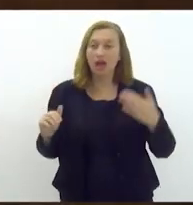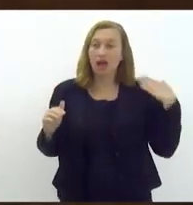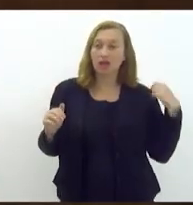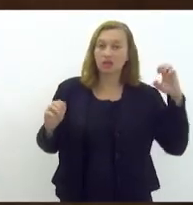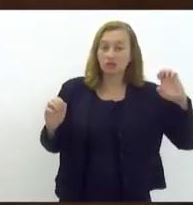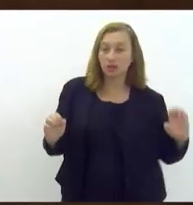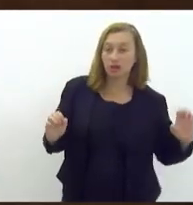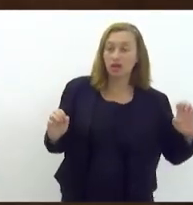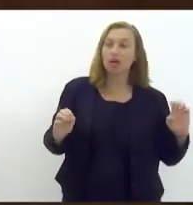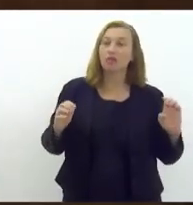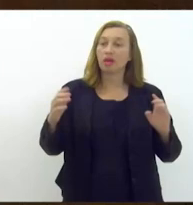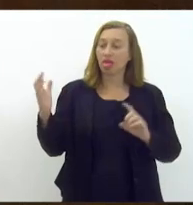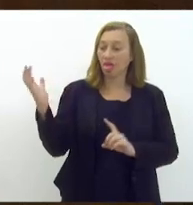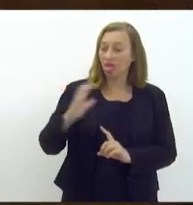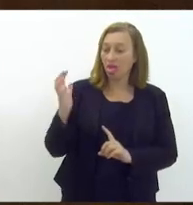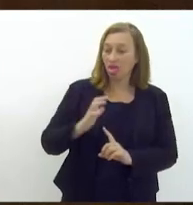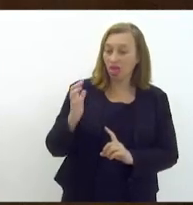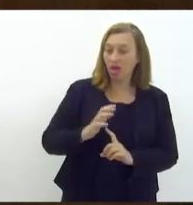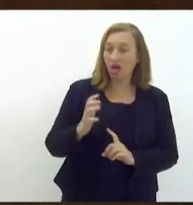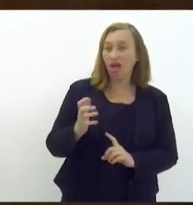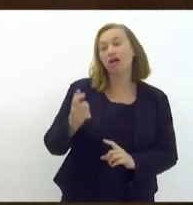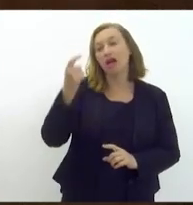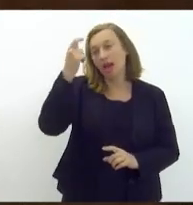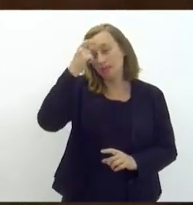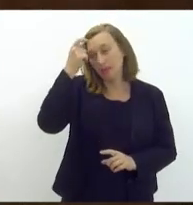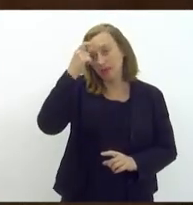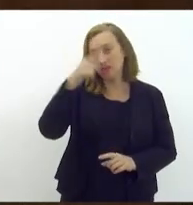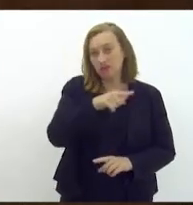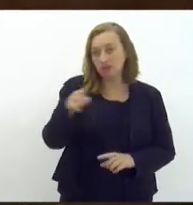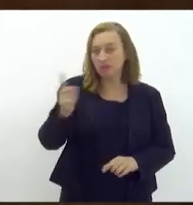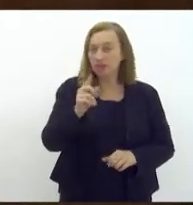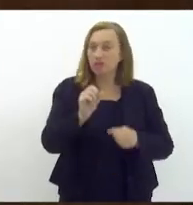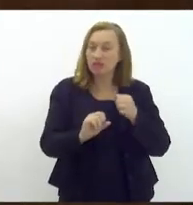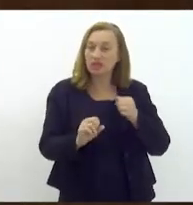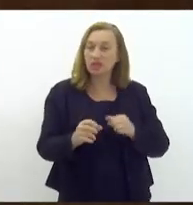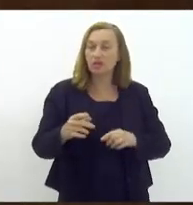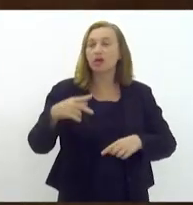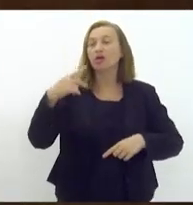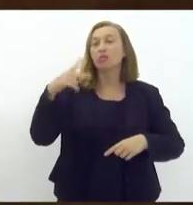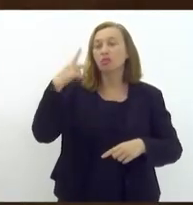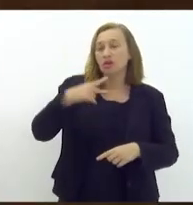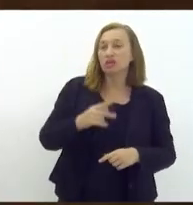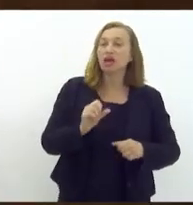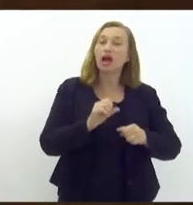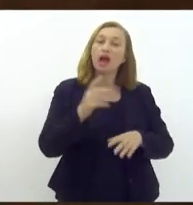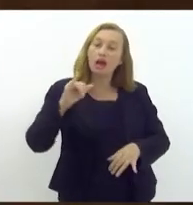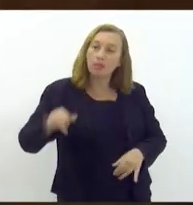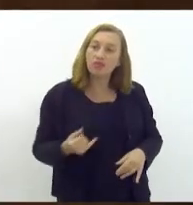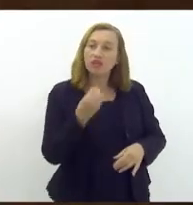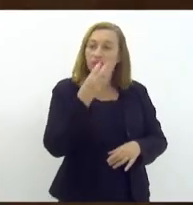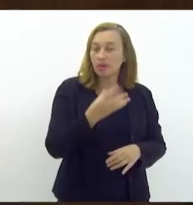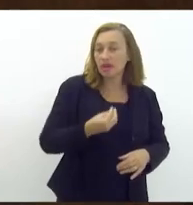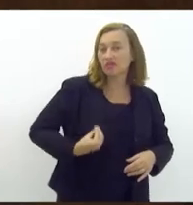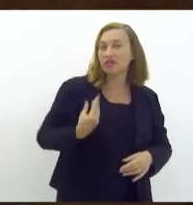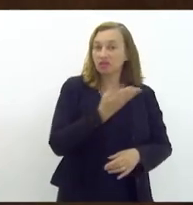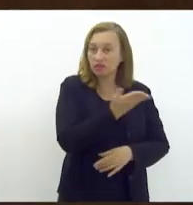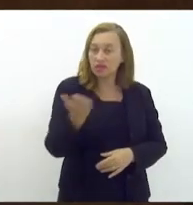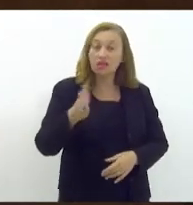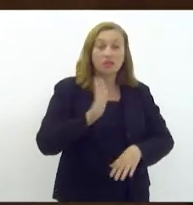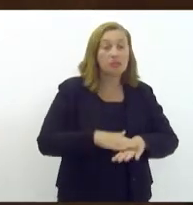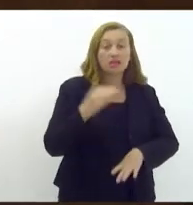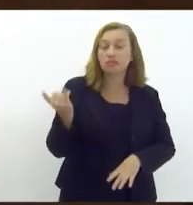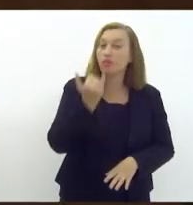a mente de vocês para fazer política portanto aproveitem bem essa fase da vida de vocês é a fase mais